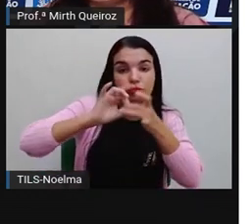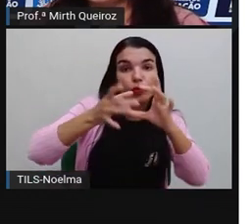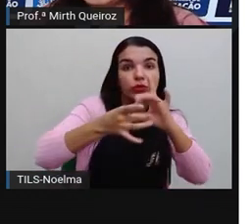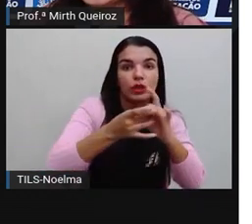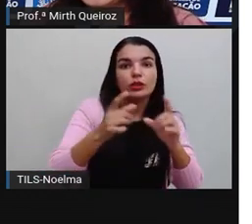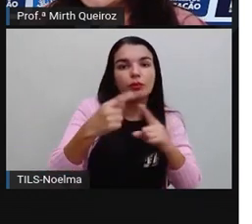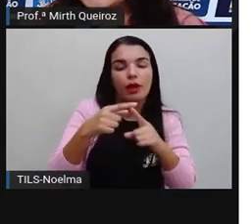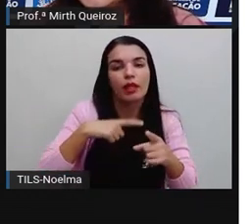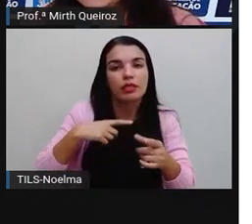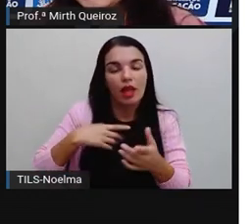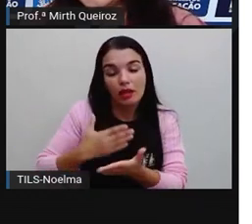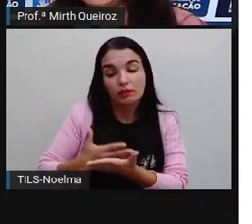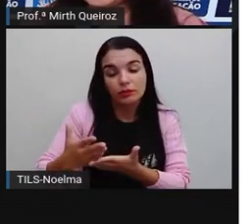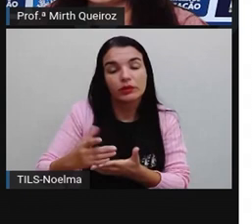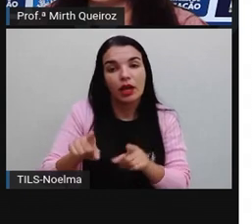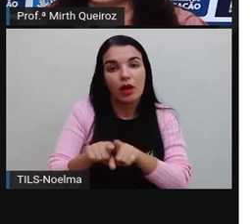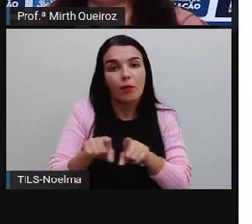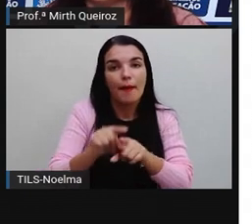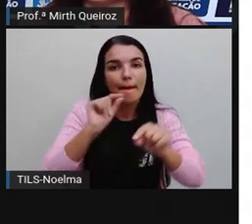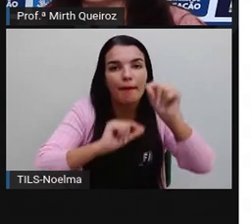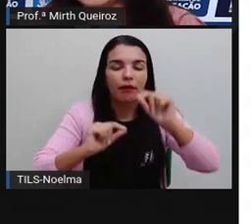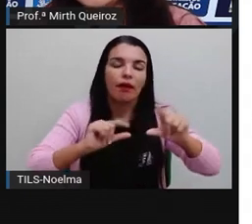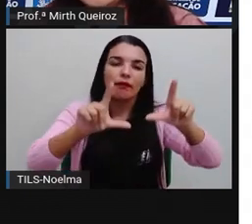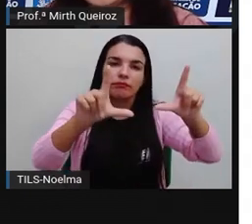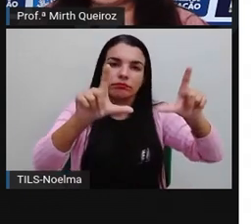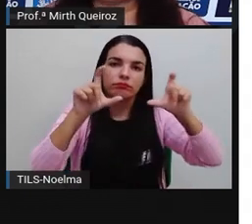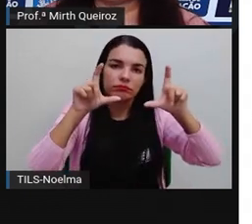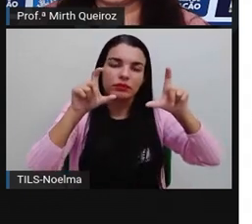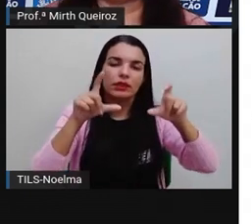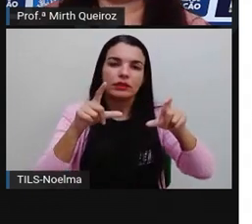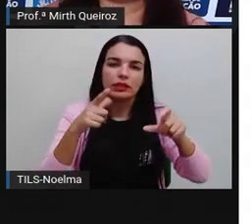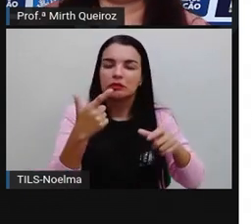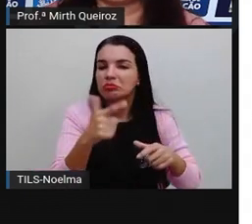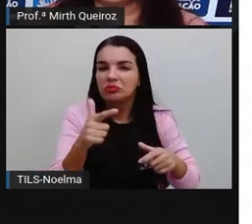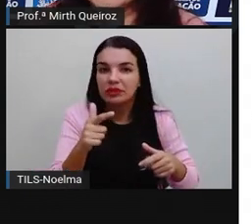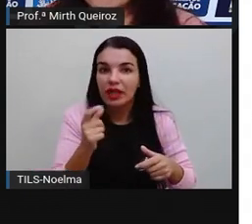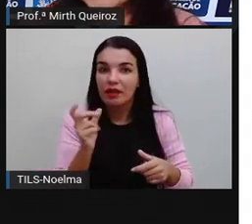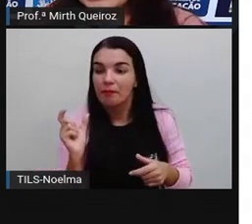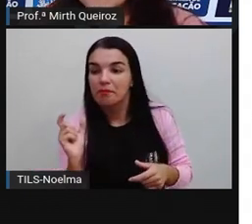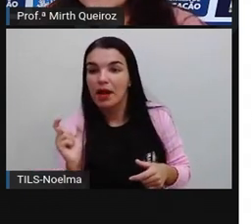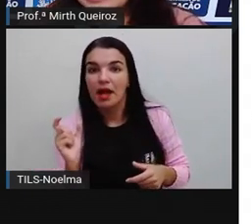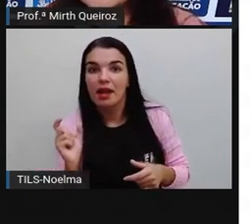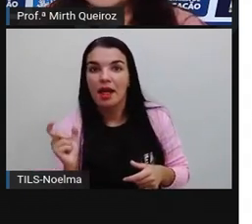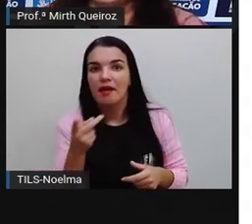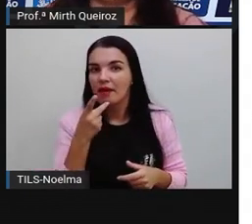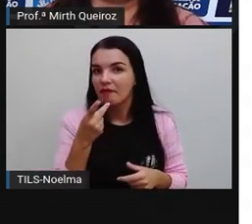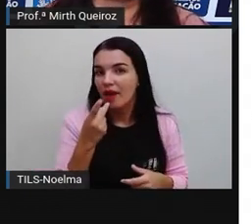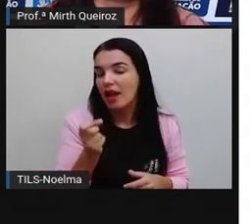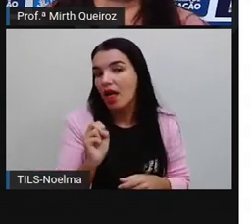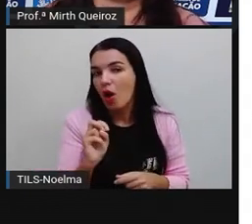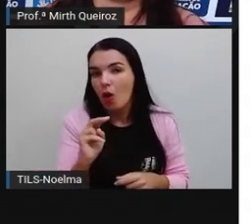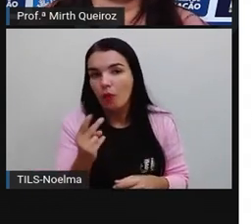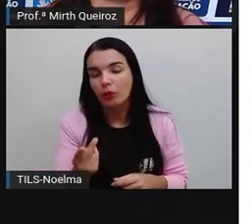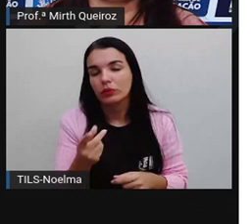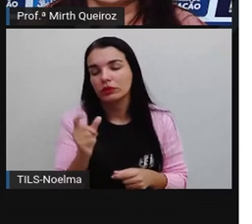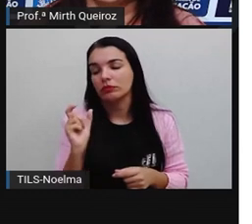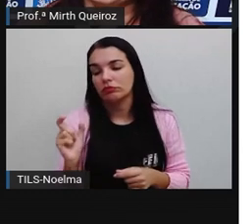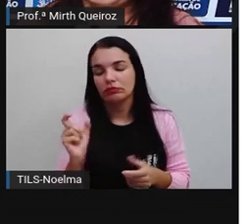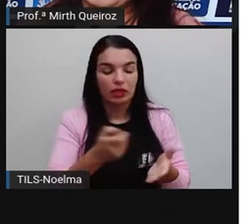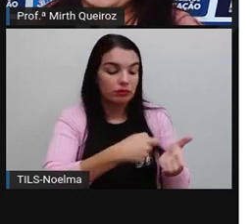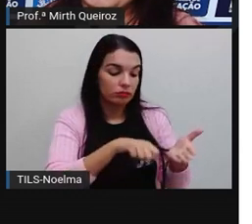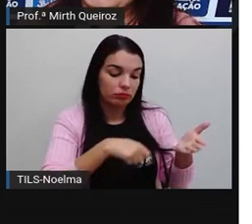partir dessas imagens. Mesmo sem utilizar a linguagem verbal, que é a fala, e a